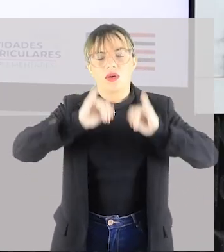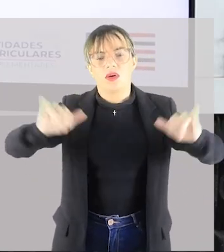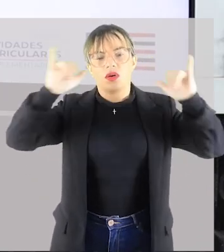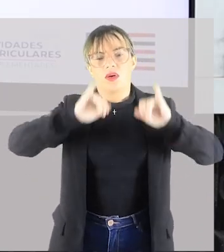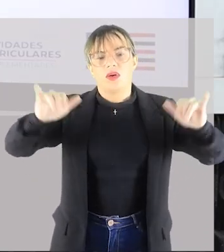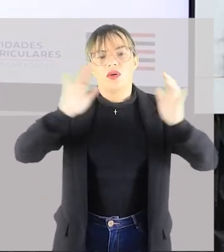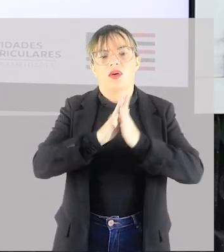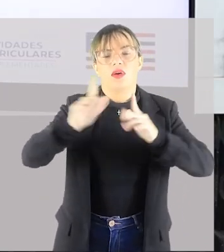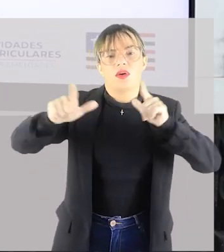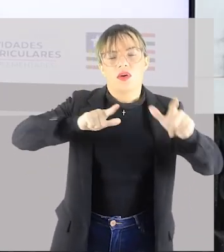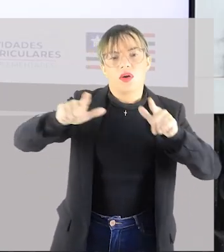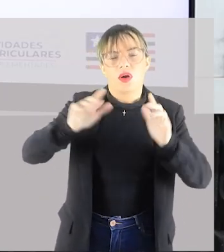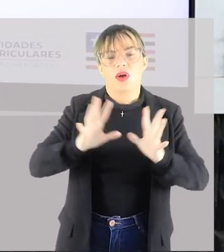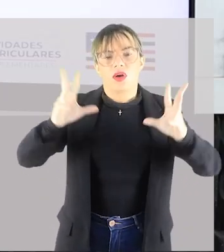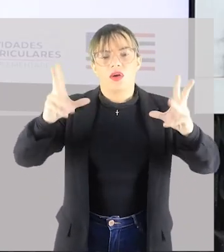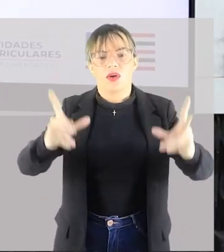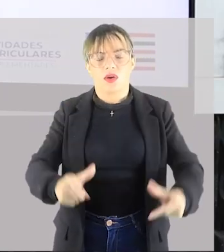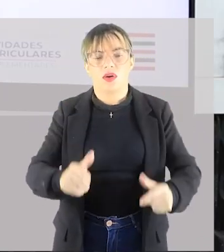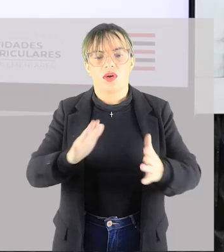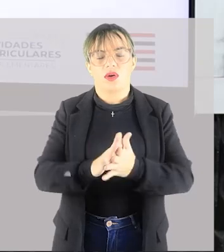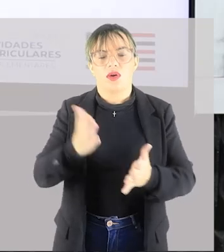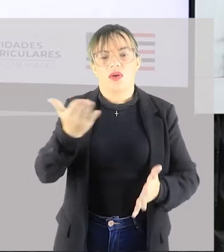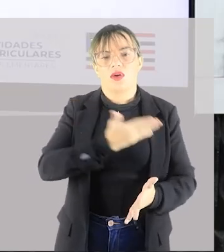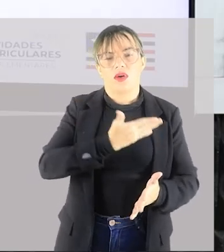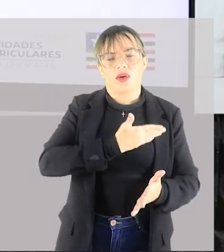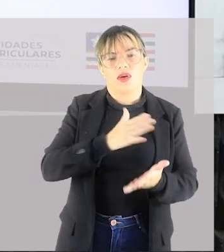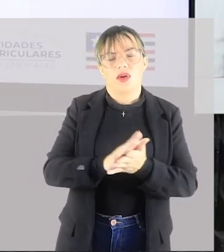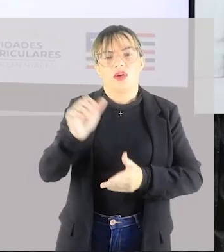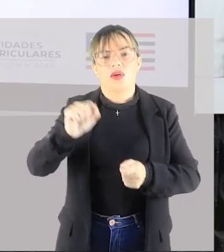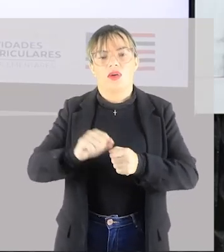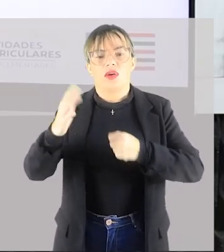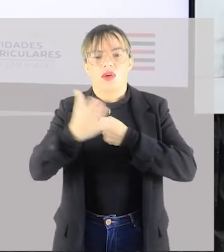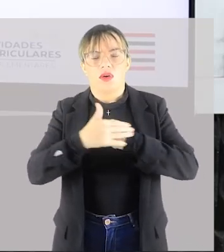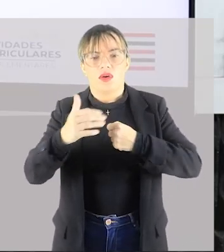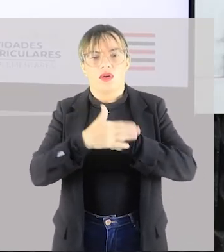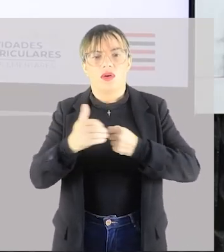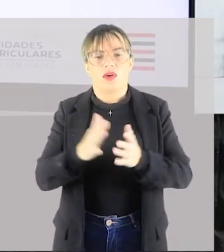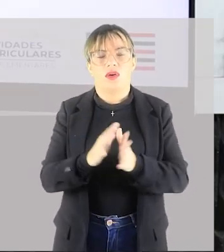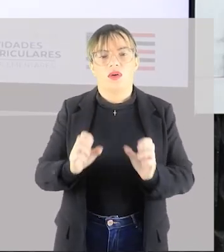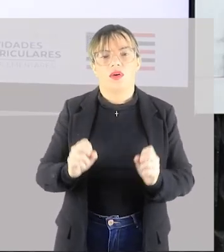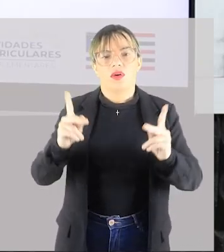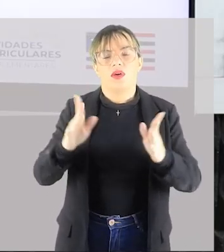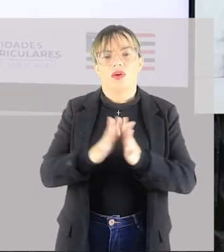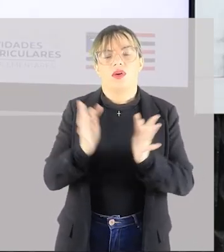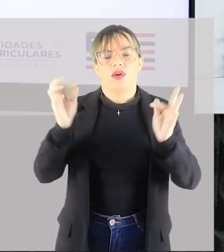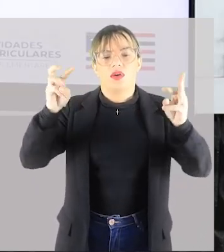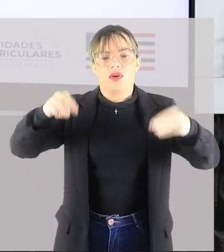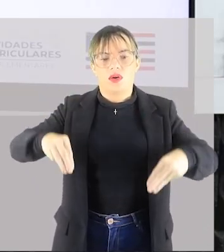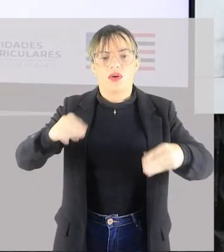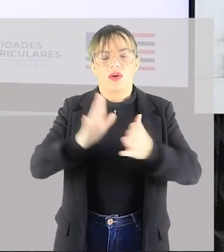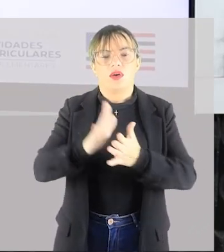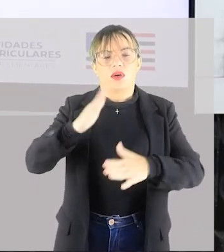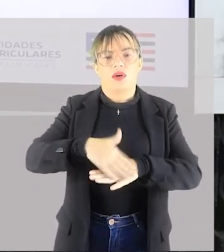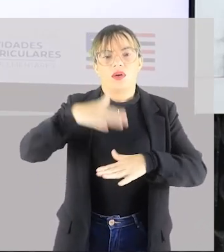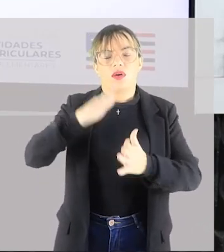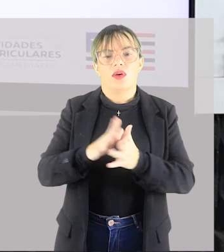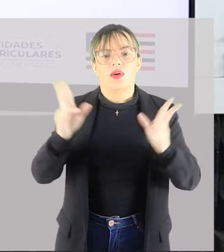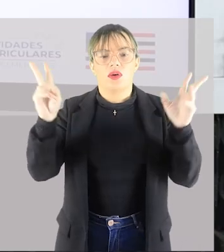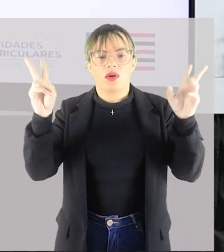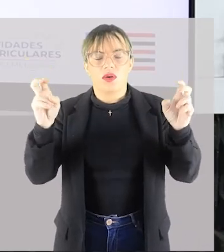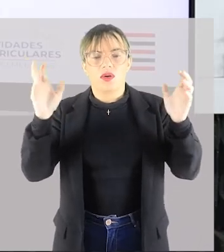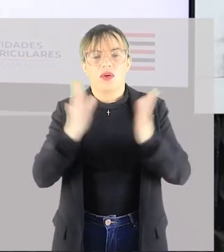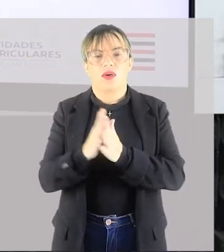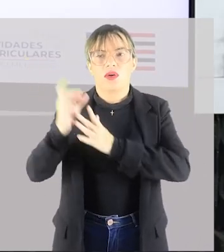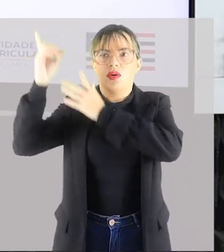a todos seus colegas, tá? Que é feito com muito carinho para vocês, tá ok? Com isso, a gente finaliza mais uma aula, fique